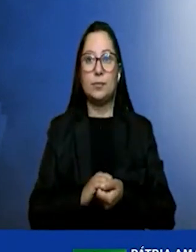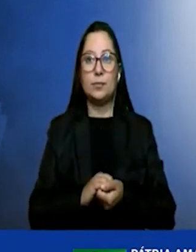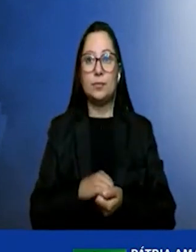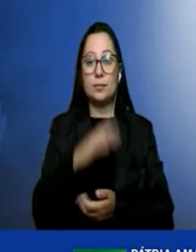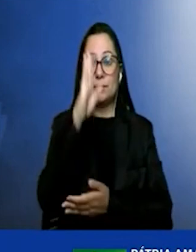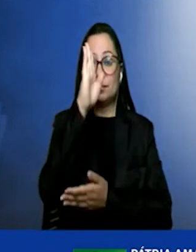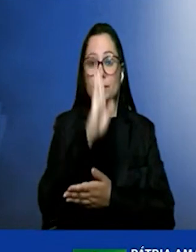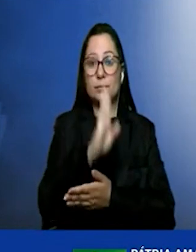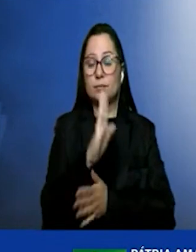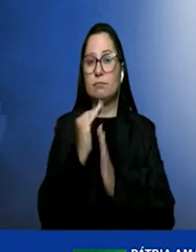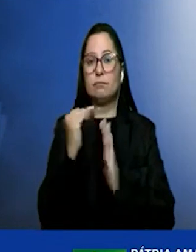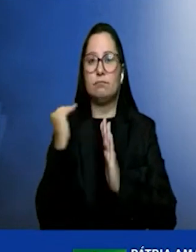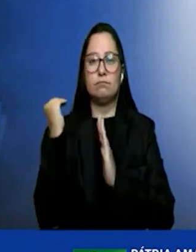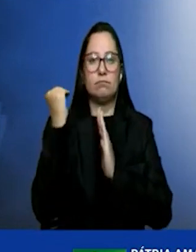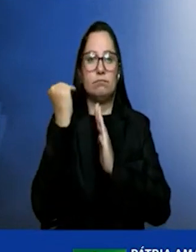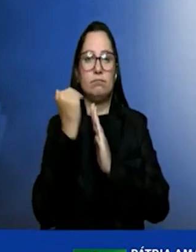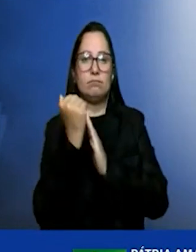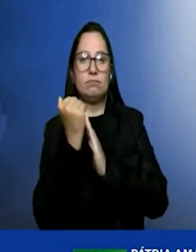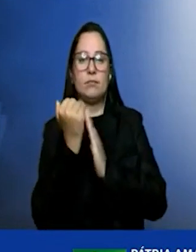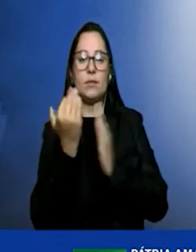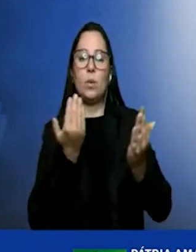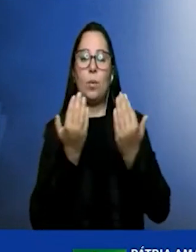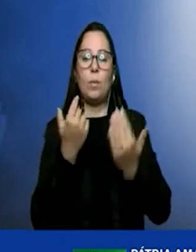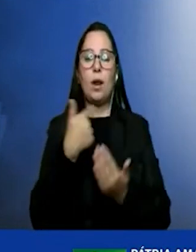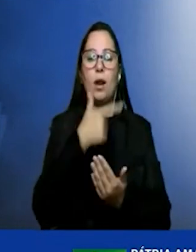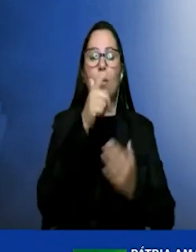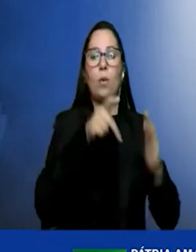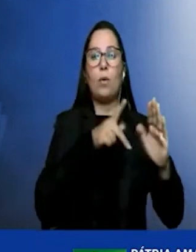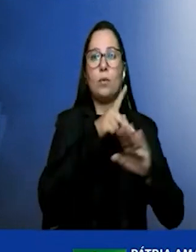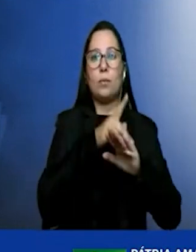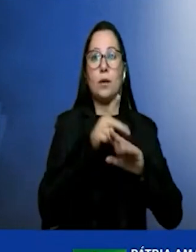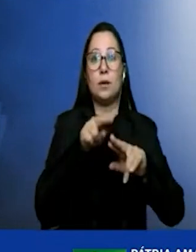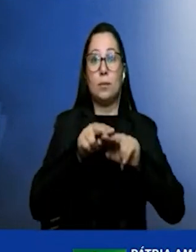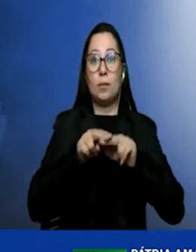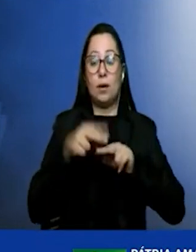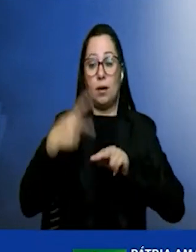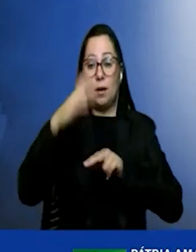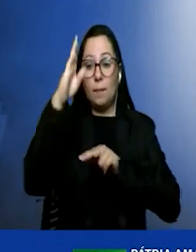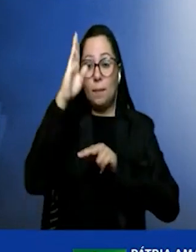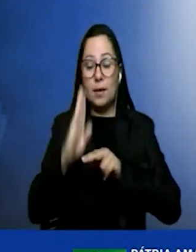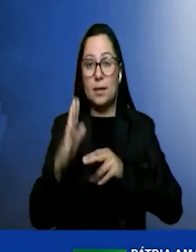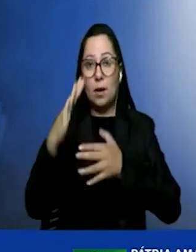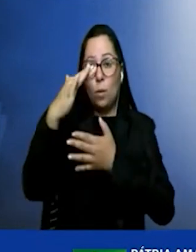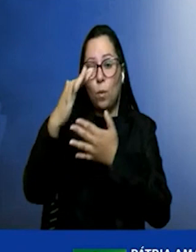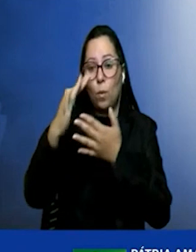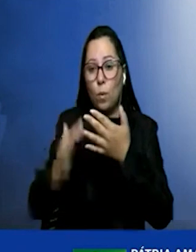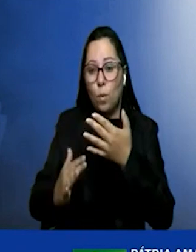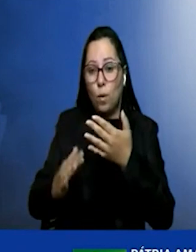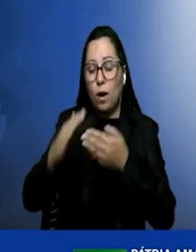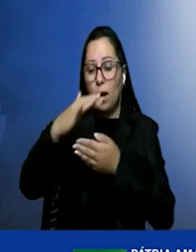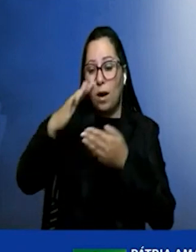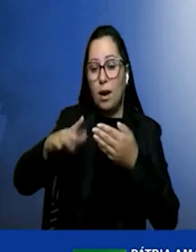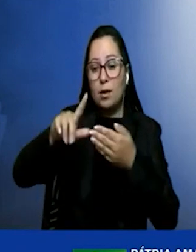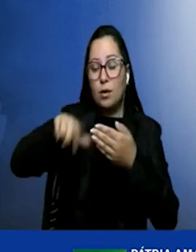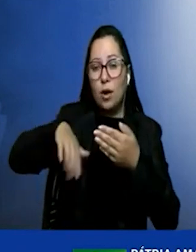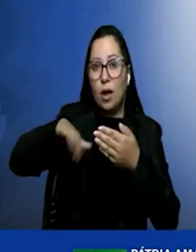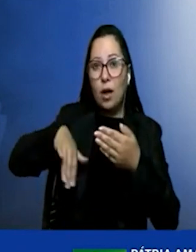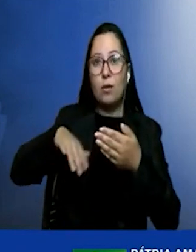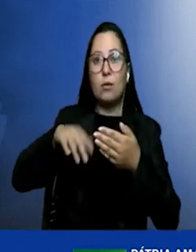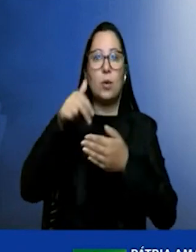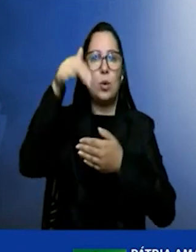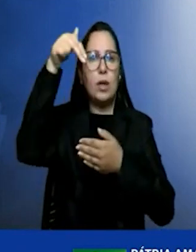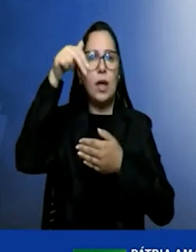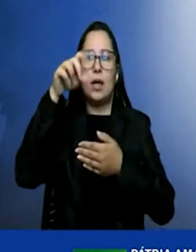acima dos demais países, já que a costa brasileira, principalmente o litoral do Nordeste do país, tem